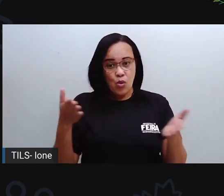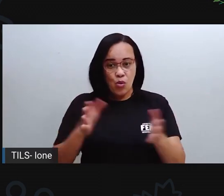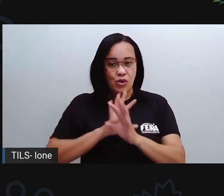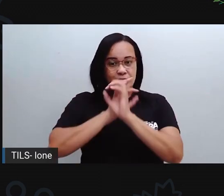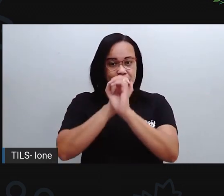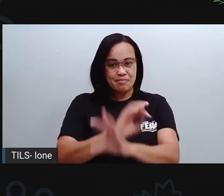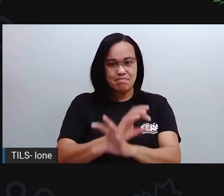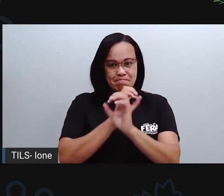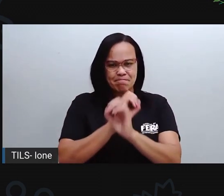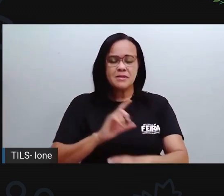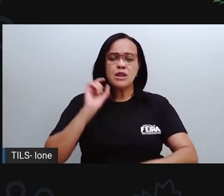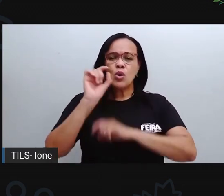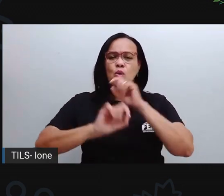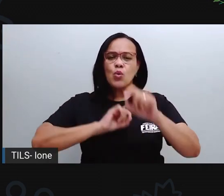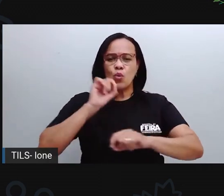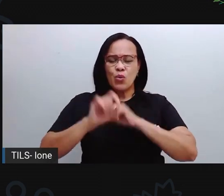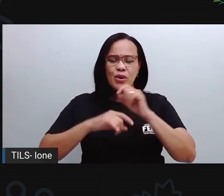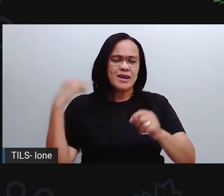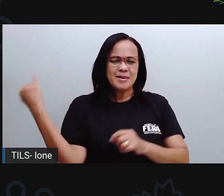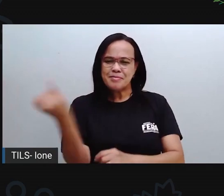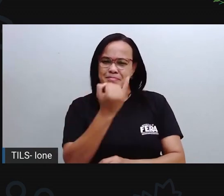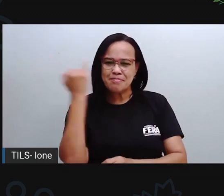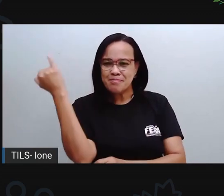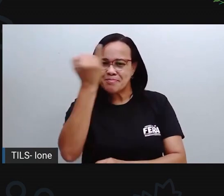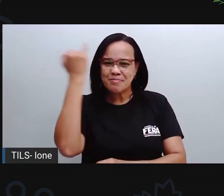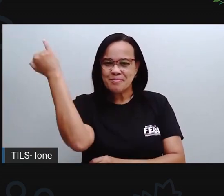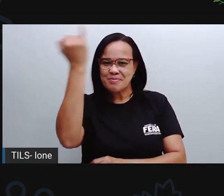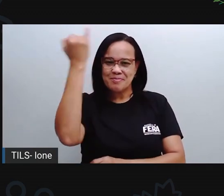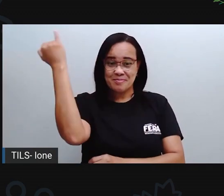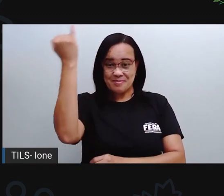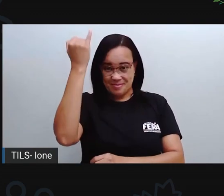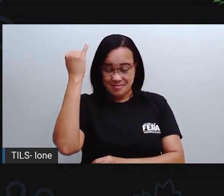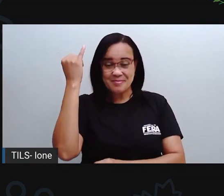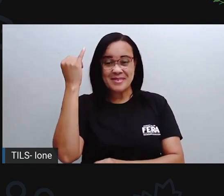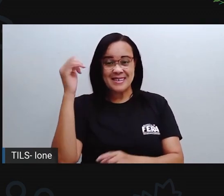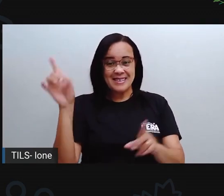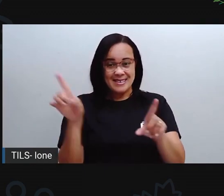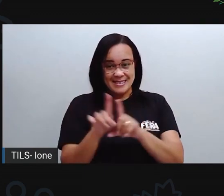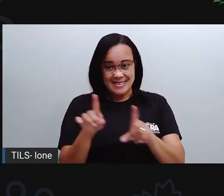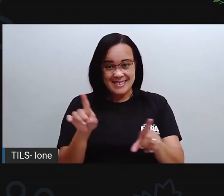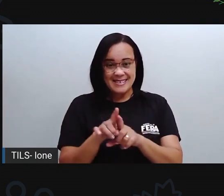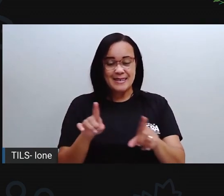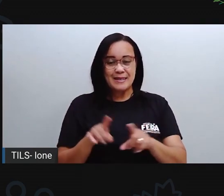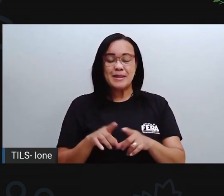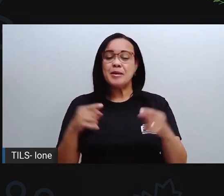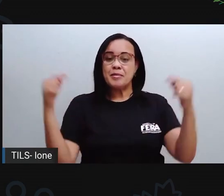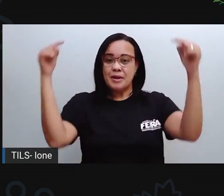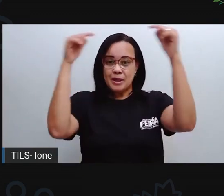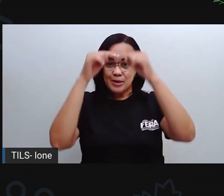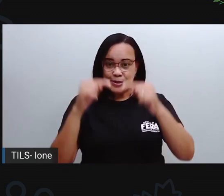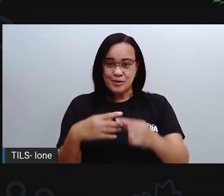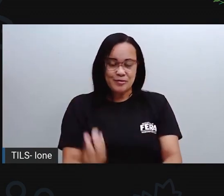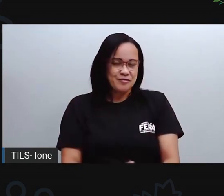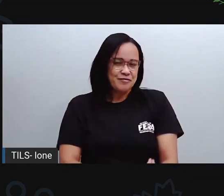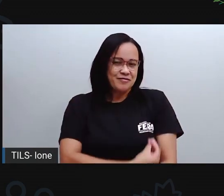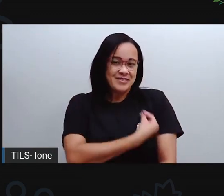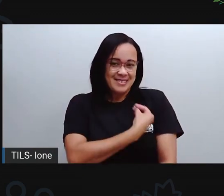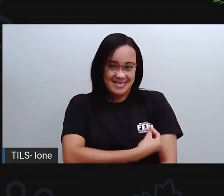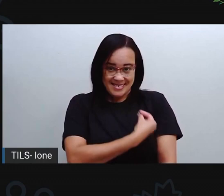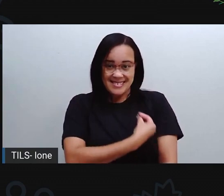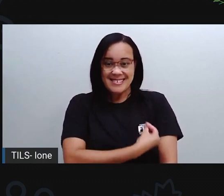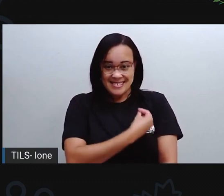falar de algo tão importante e relacionado à nossa vida. Tem tudo a ver